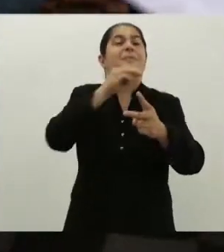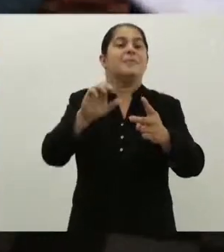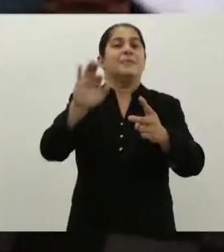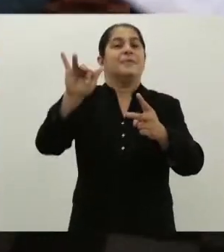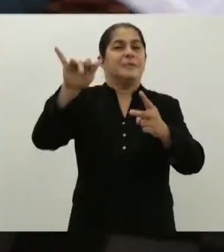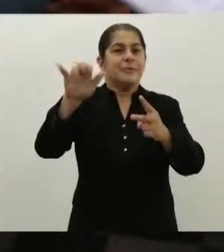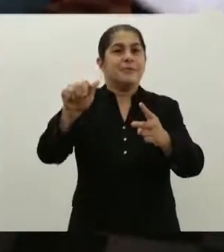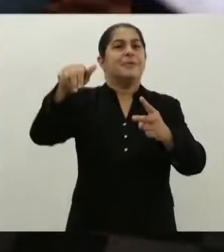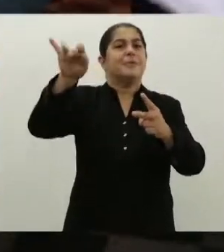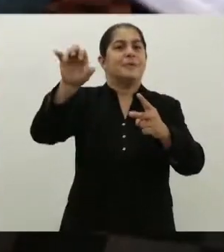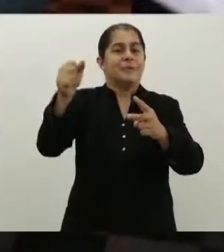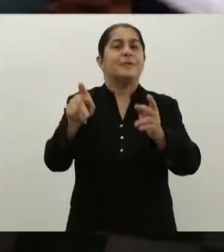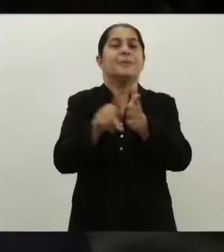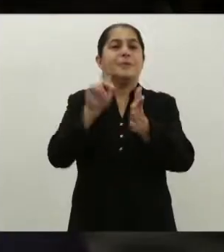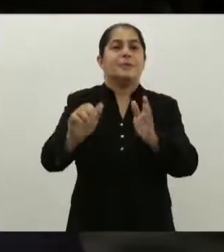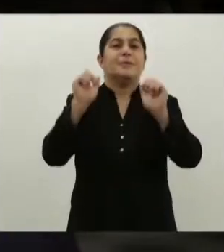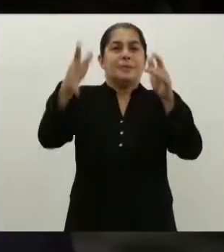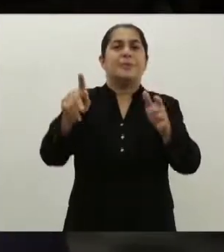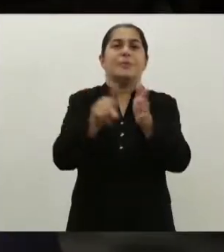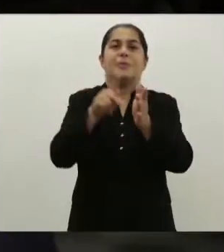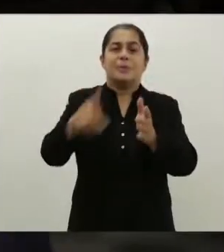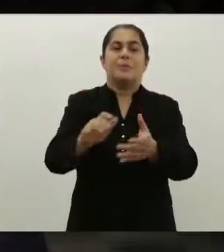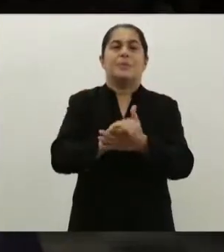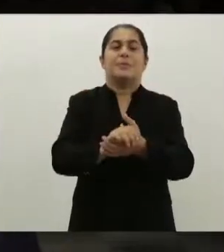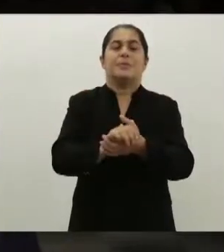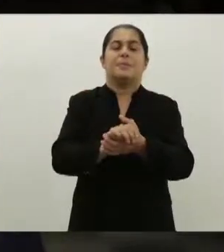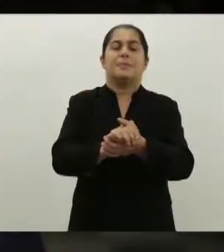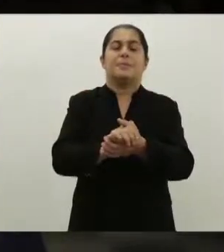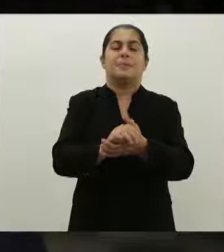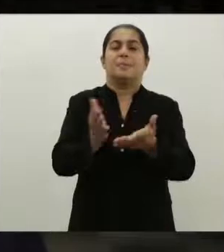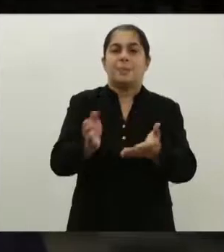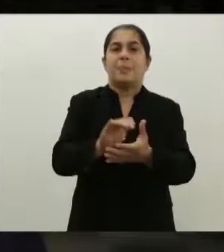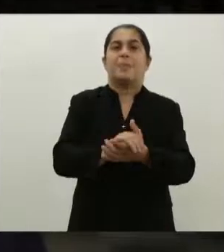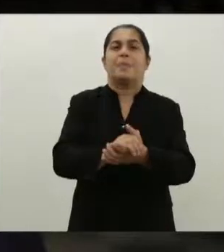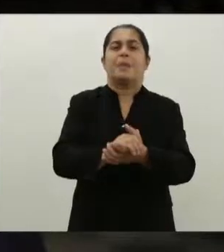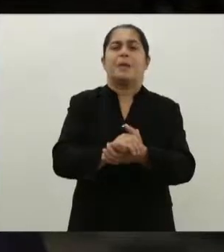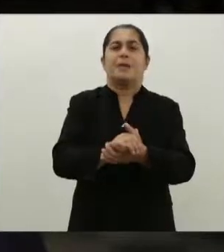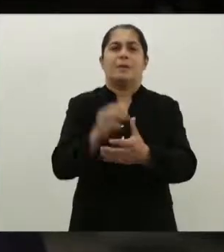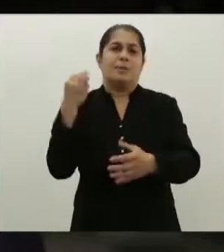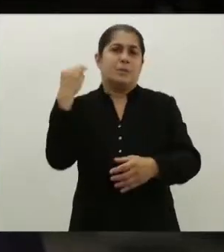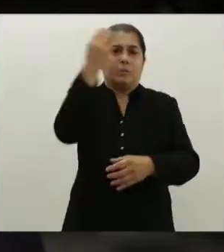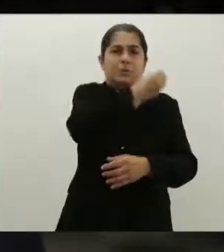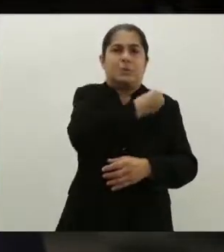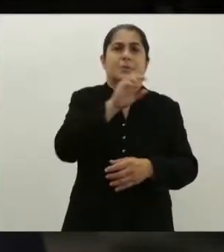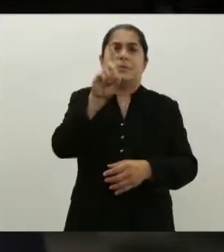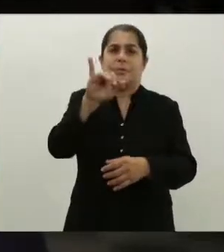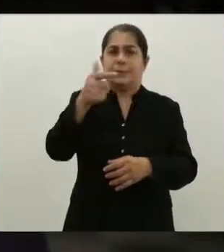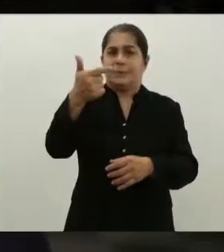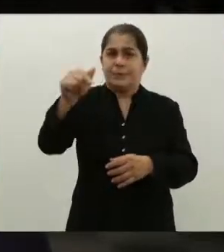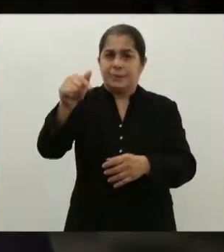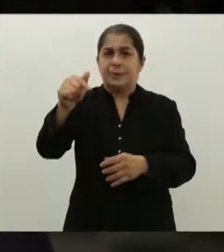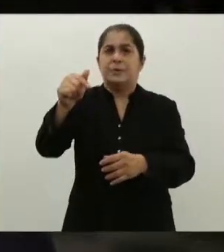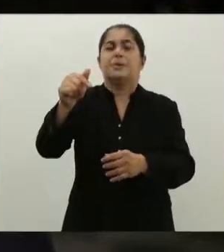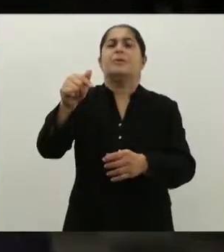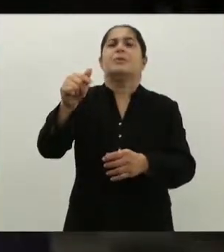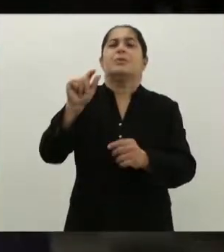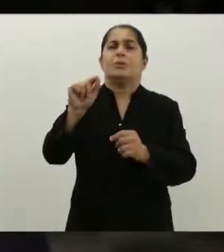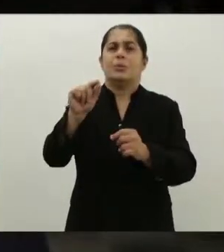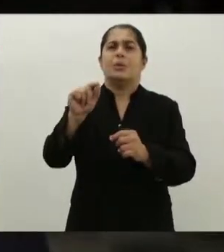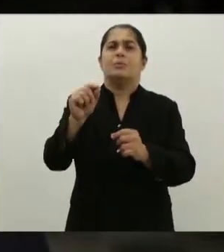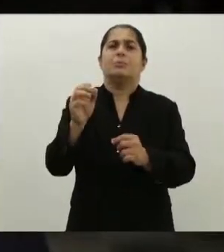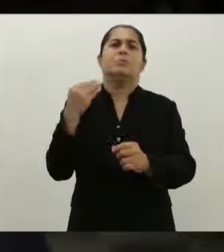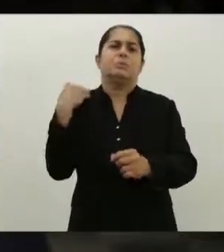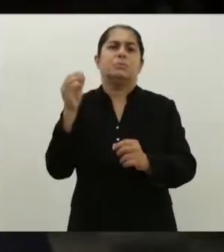cidade e também do nosso estado? A nossa celebração começa no novenário no dia 27, com a